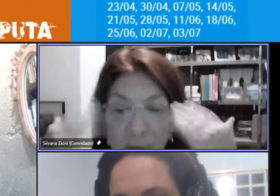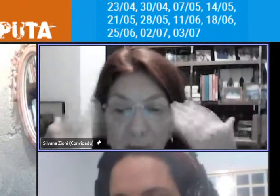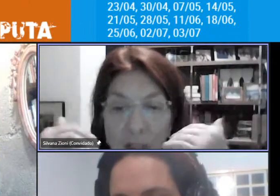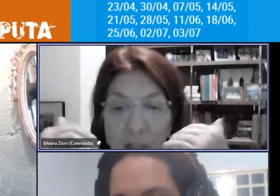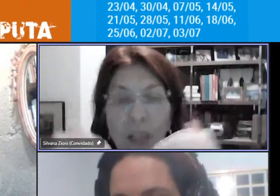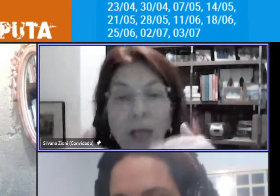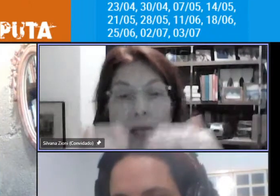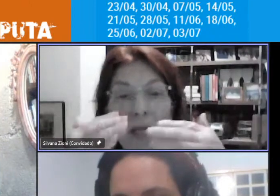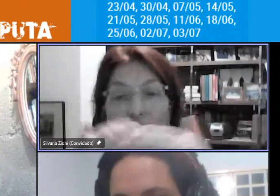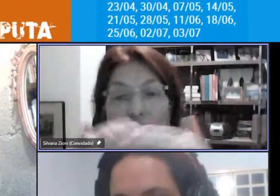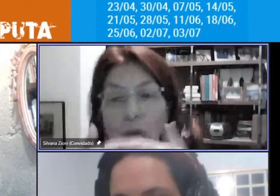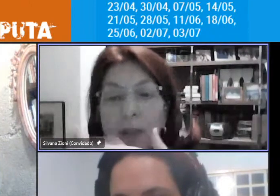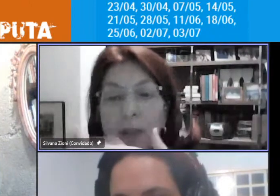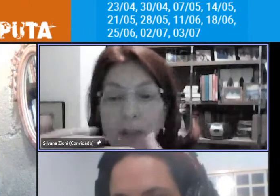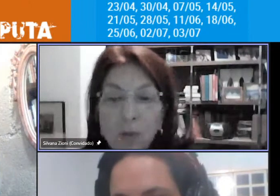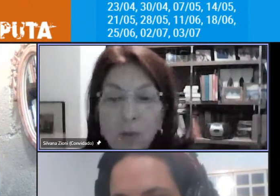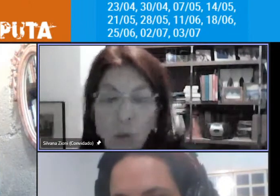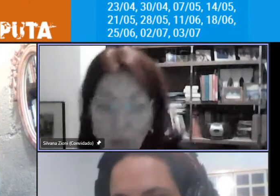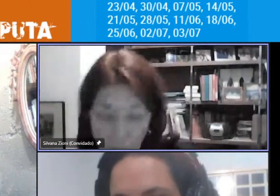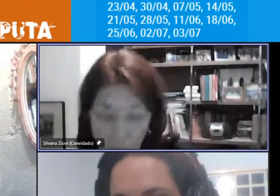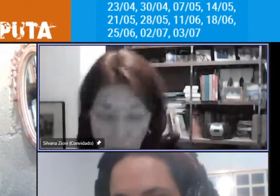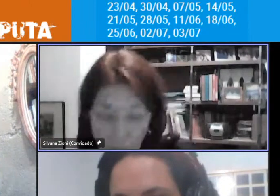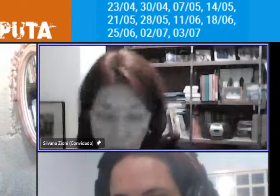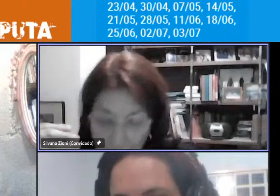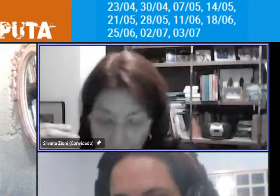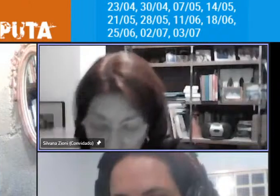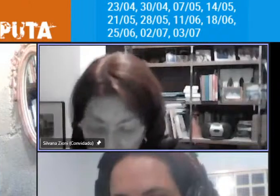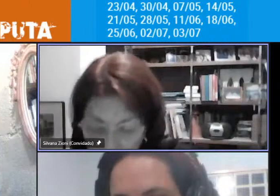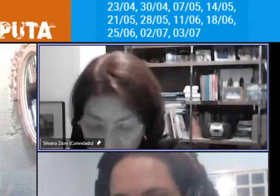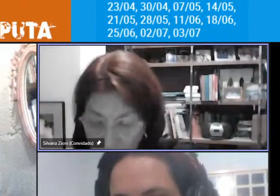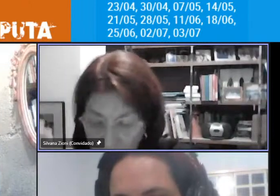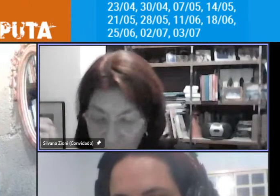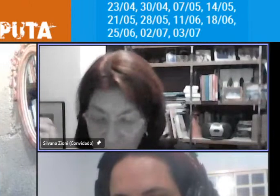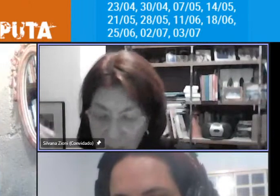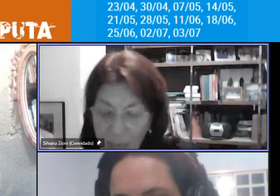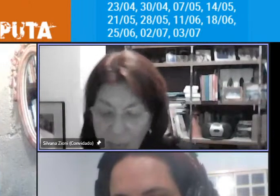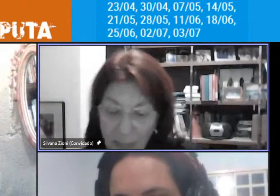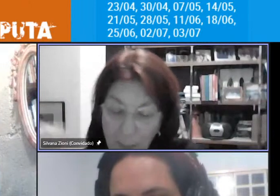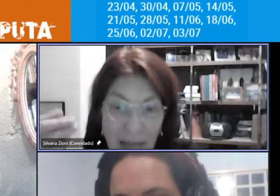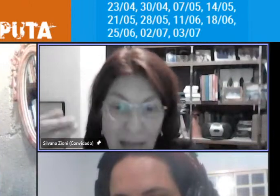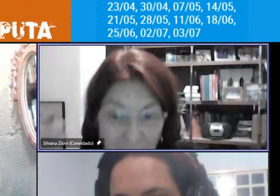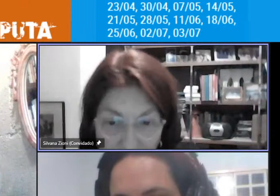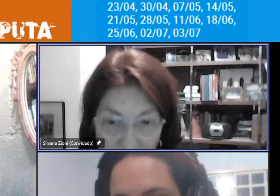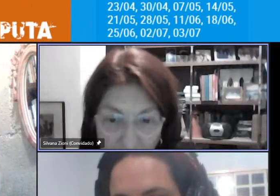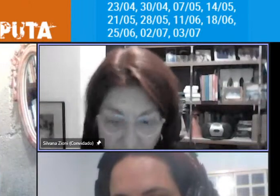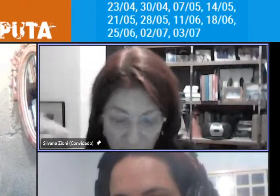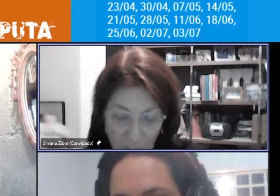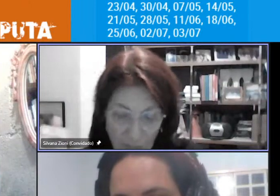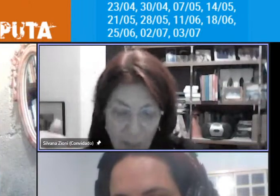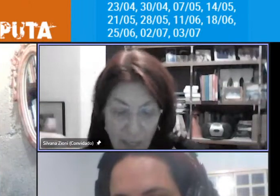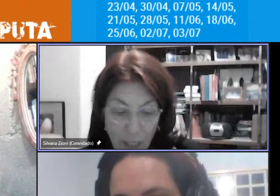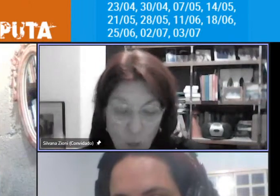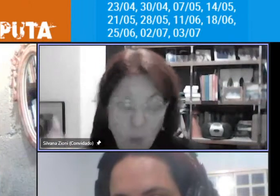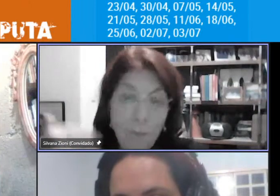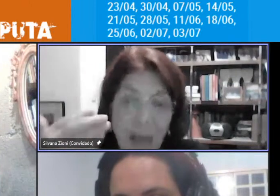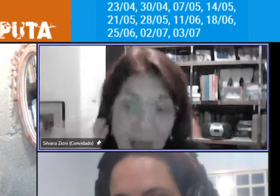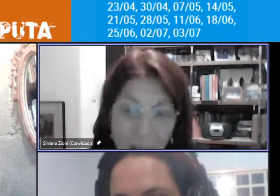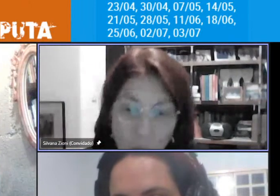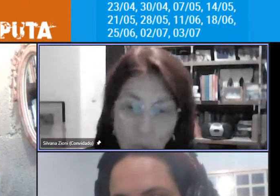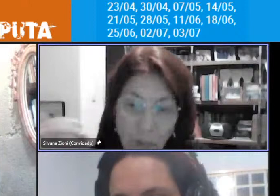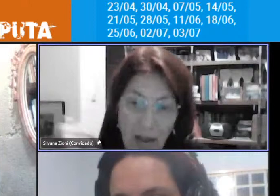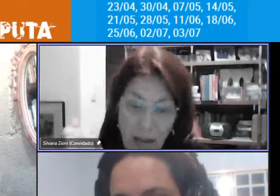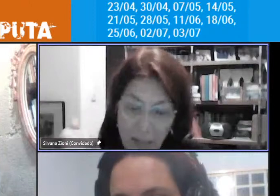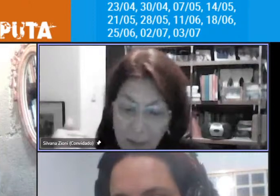se reflete em todas as colocações que a Bruna fez que a Marina fez que o